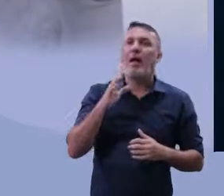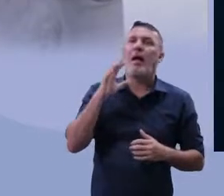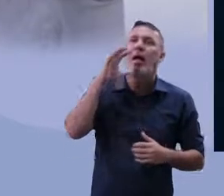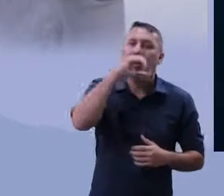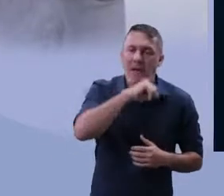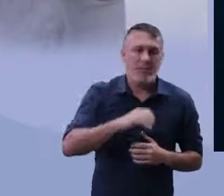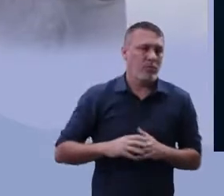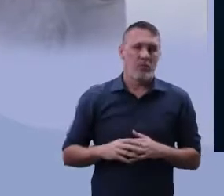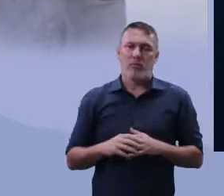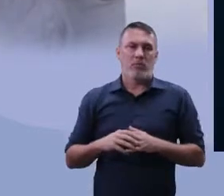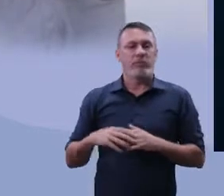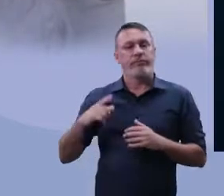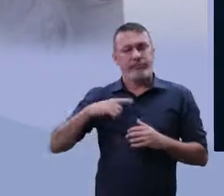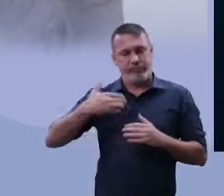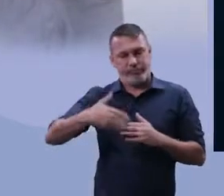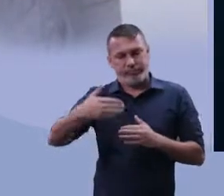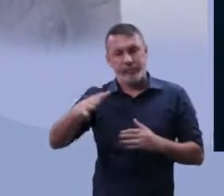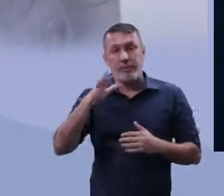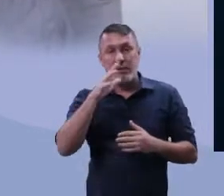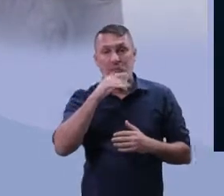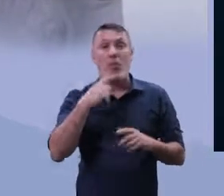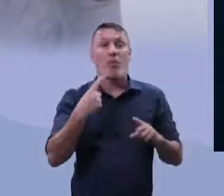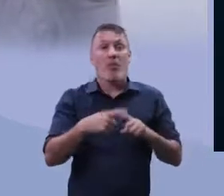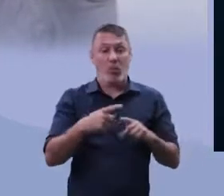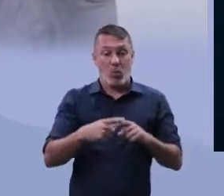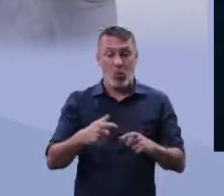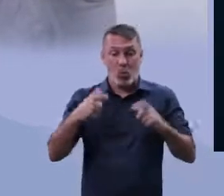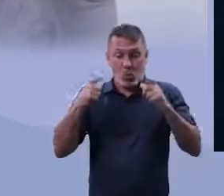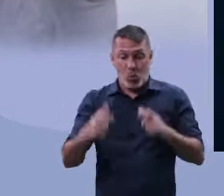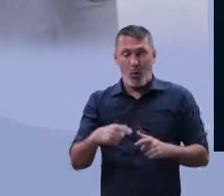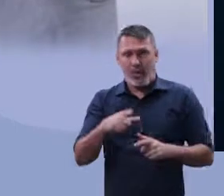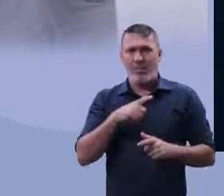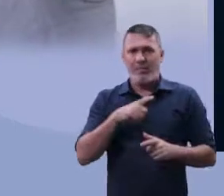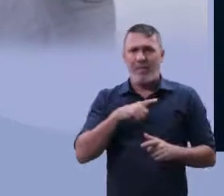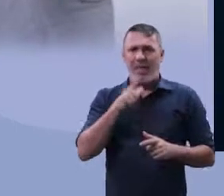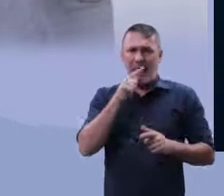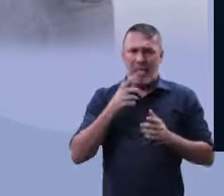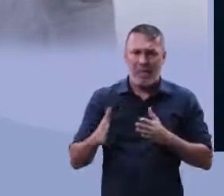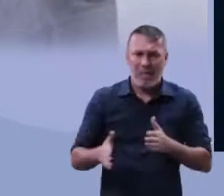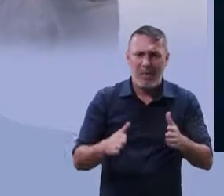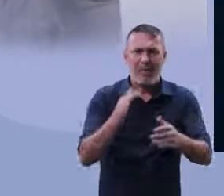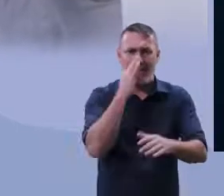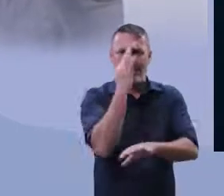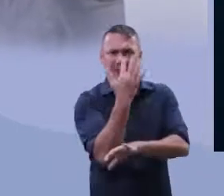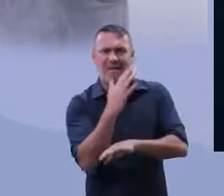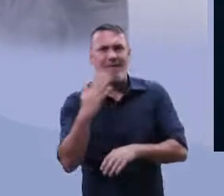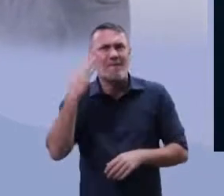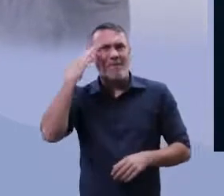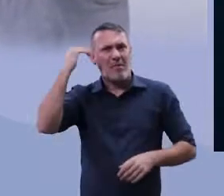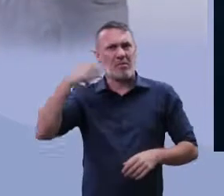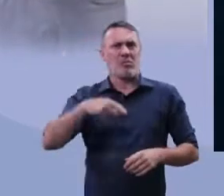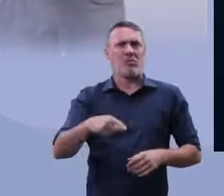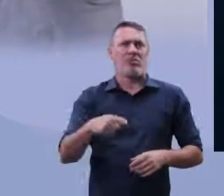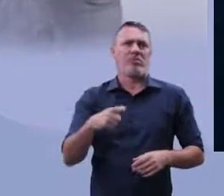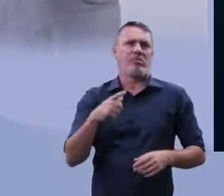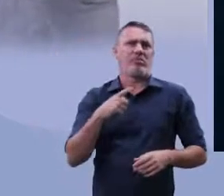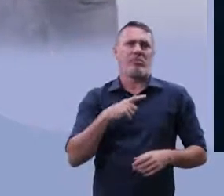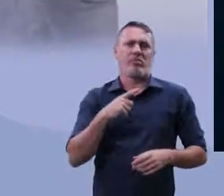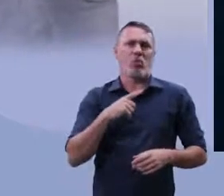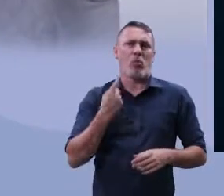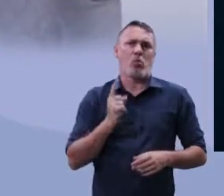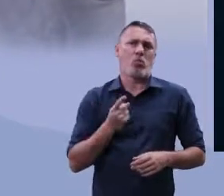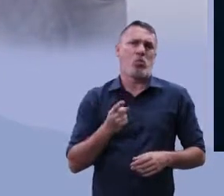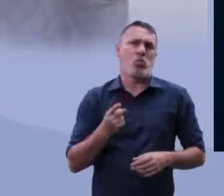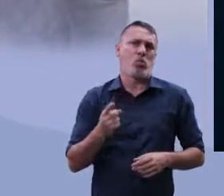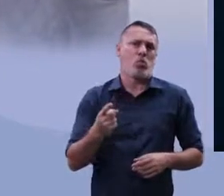acontece? A água que essa região aí oferece, inclusive, são rios limítrofes,